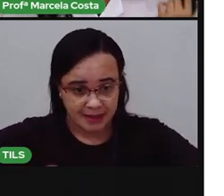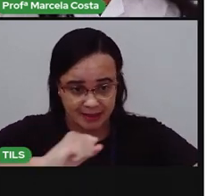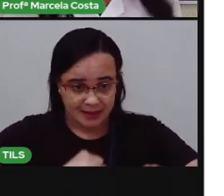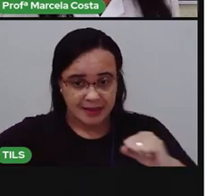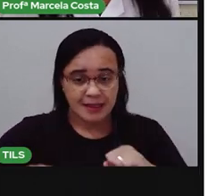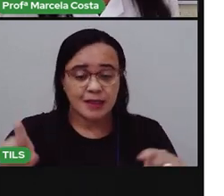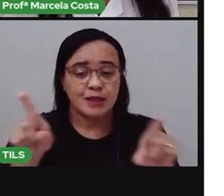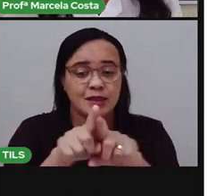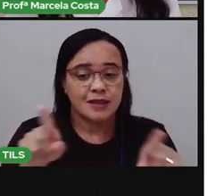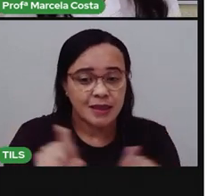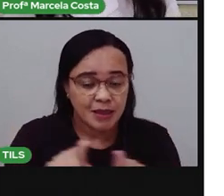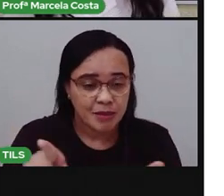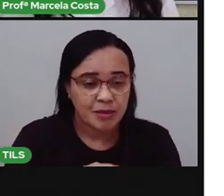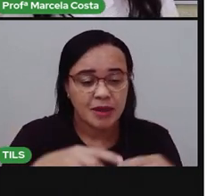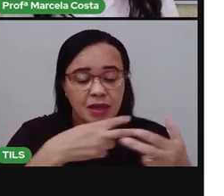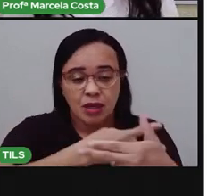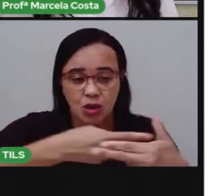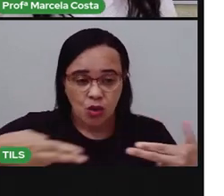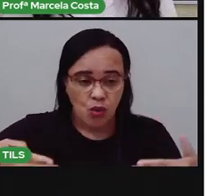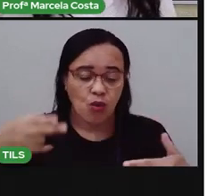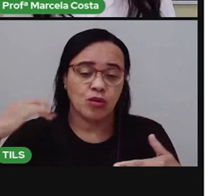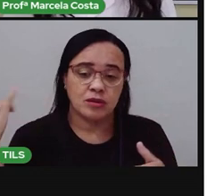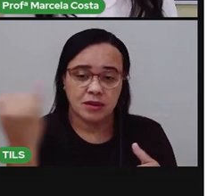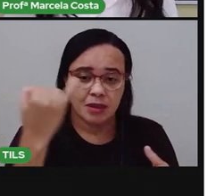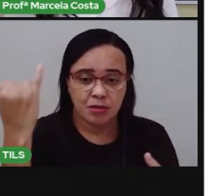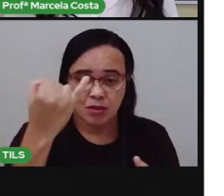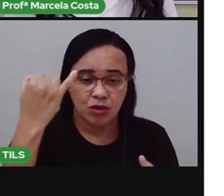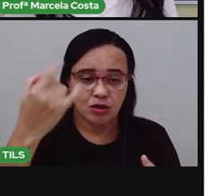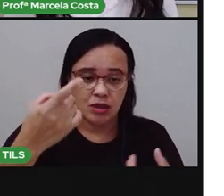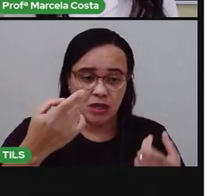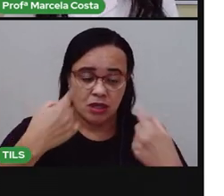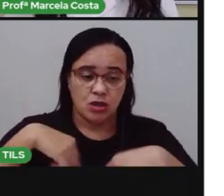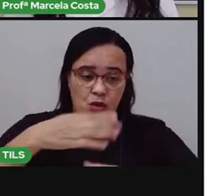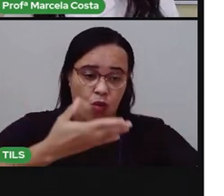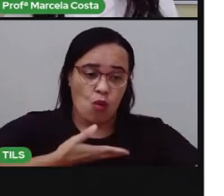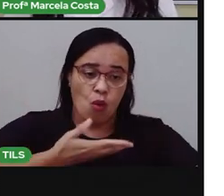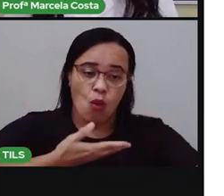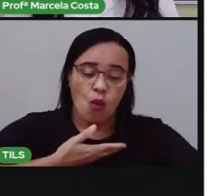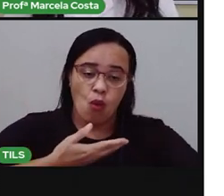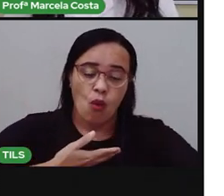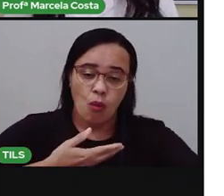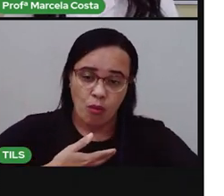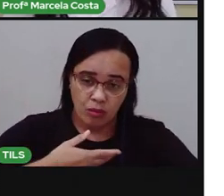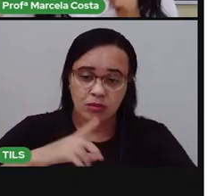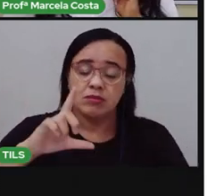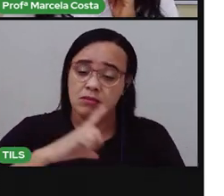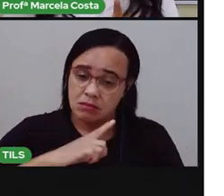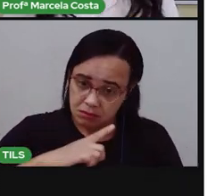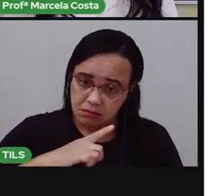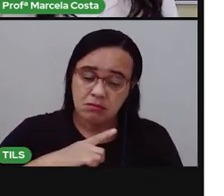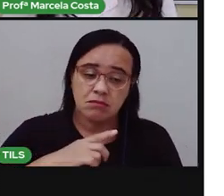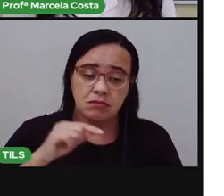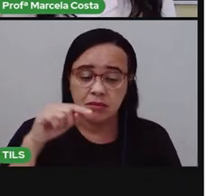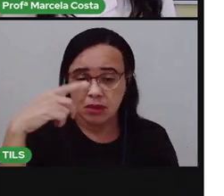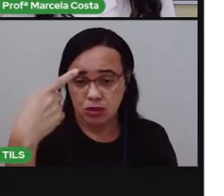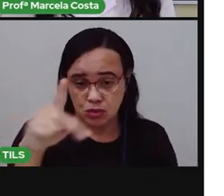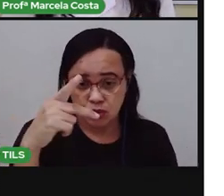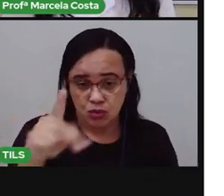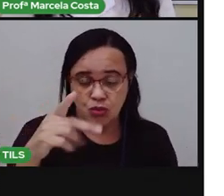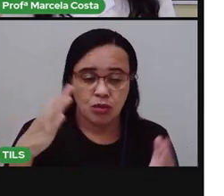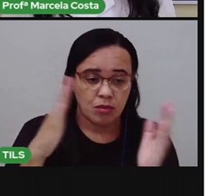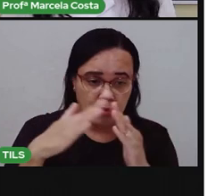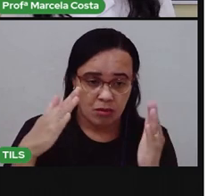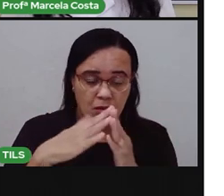nomes de produtos. Eu quero que agora você escreva aí a sua lista com o nome dos produtos que tem na sua casa.